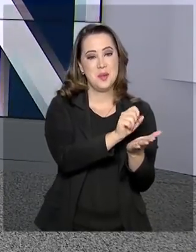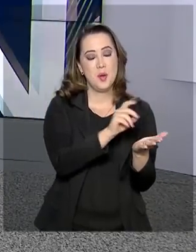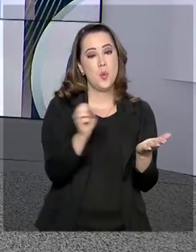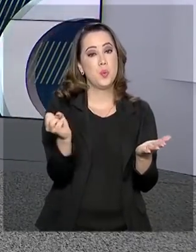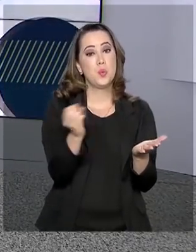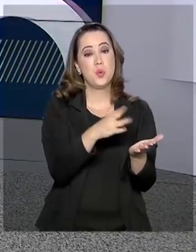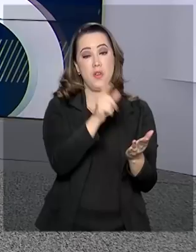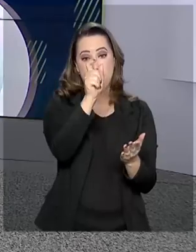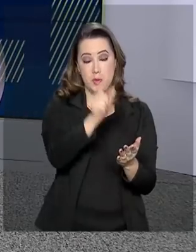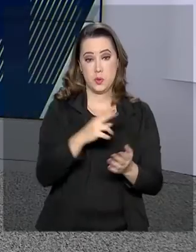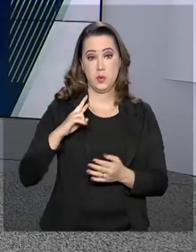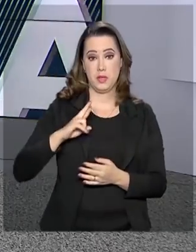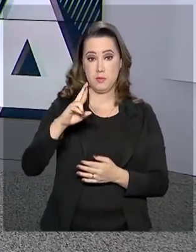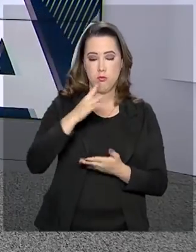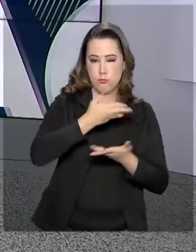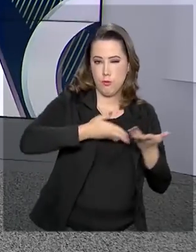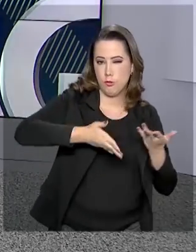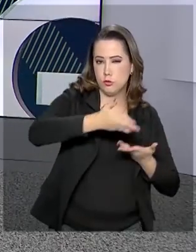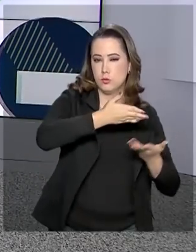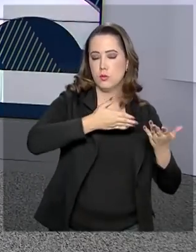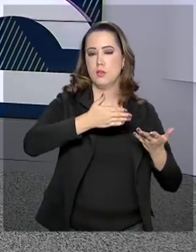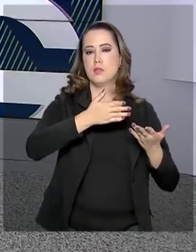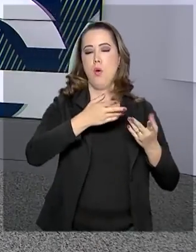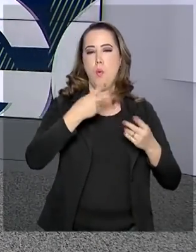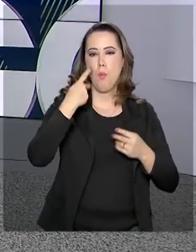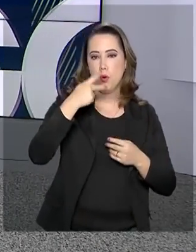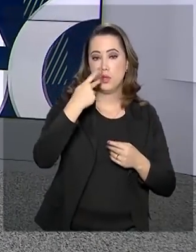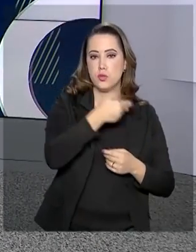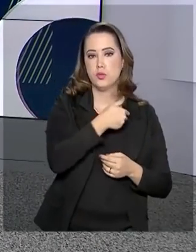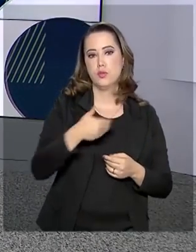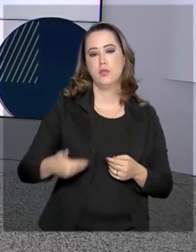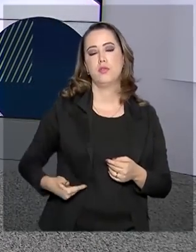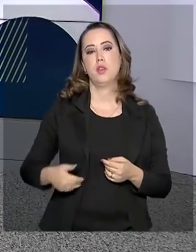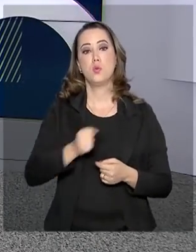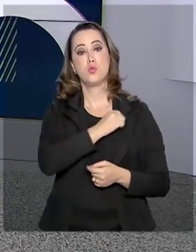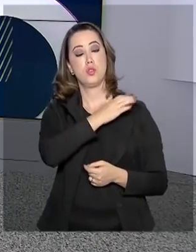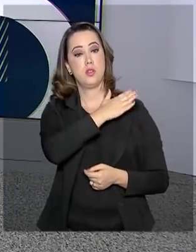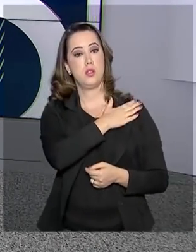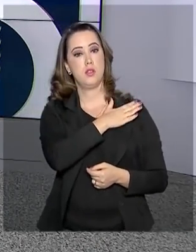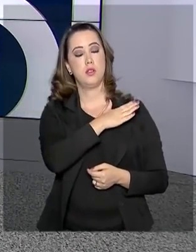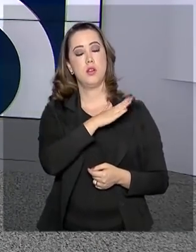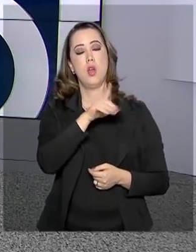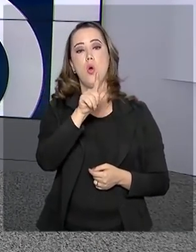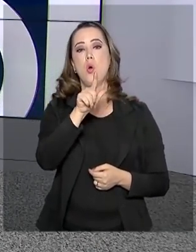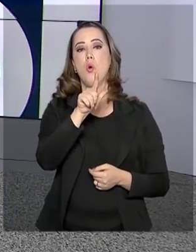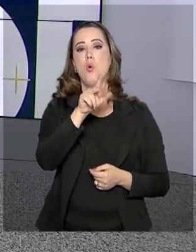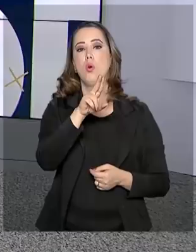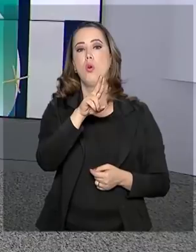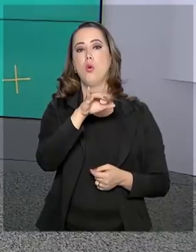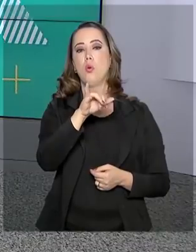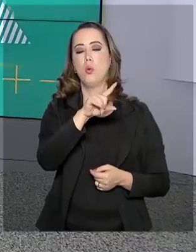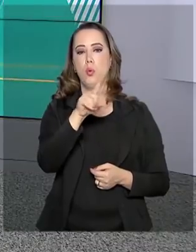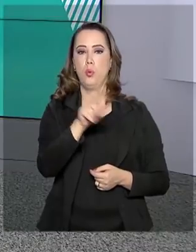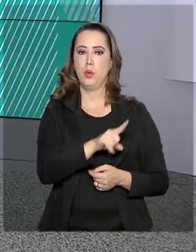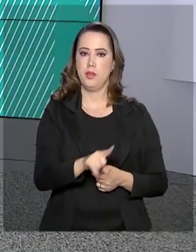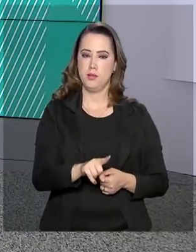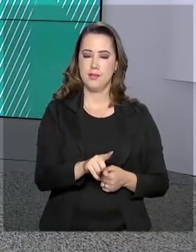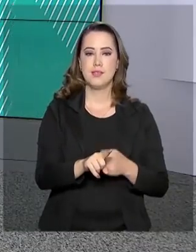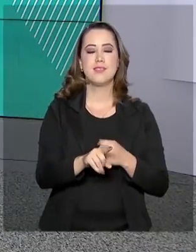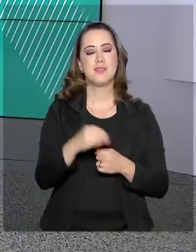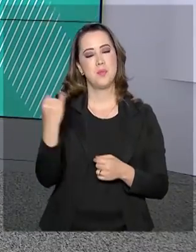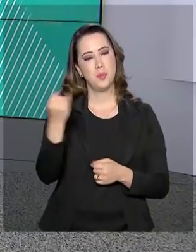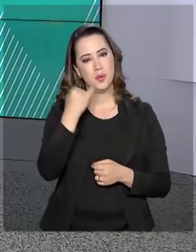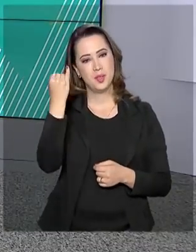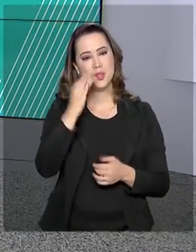novo articulador político do governo, o general Luiz Eduardo Ramos. O presidente aproveitou para reforçar a importância da aprovação da